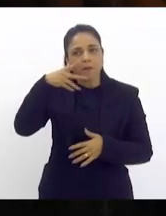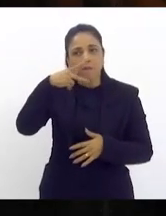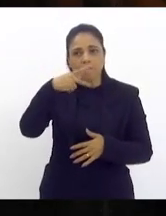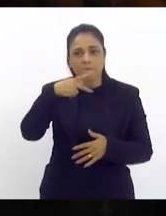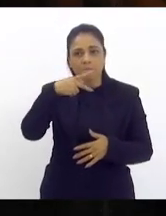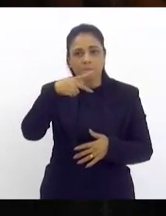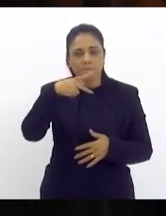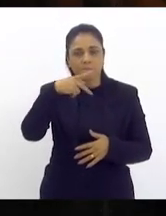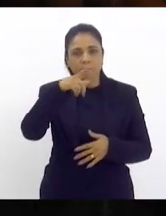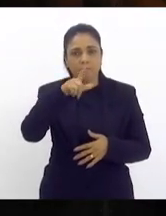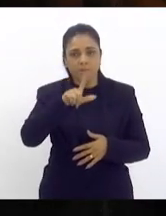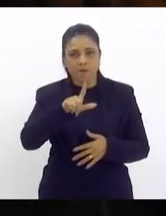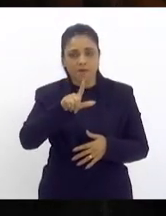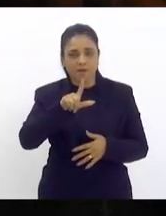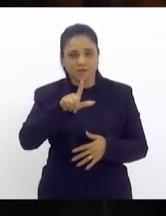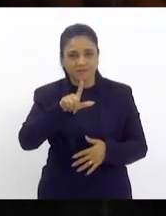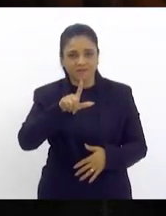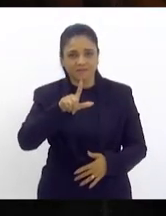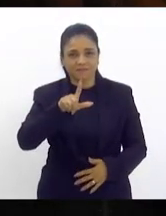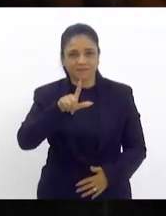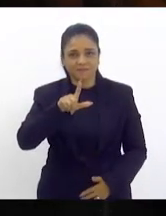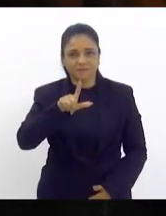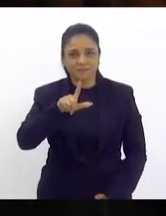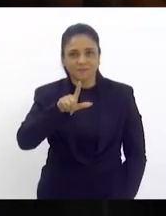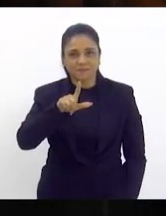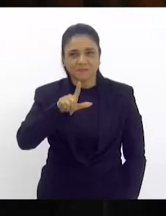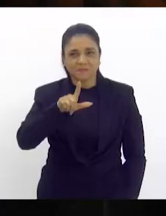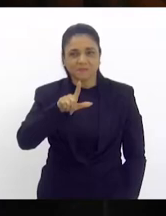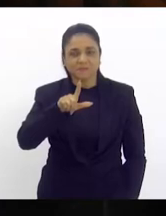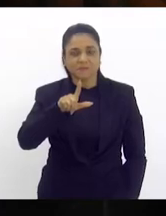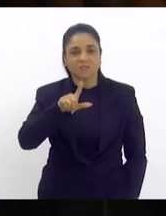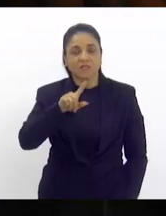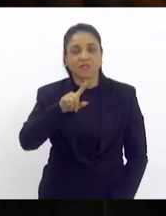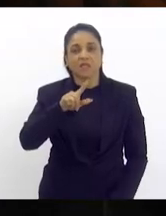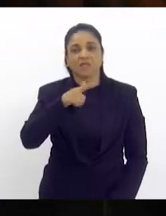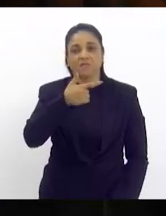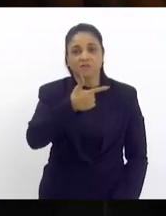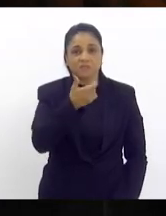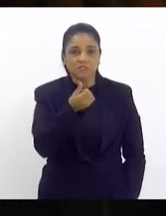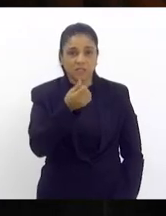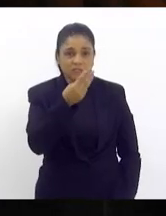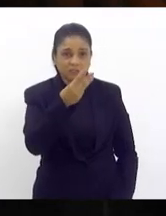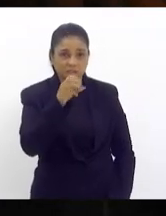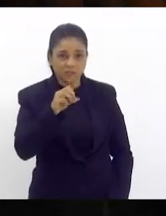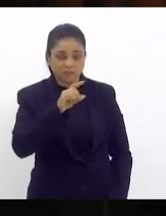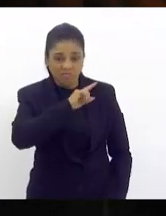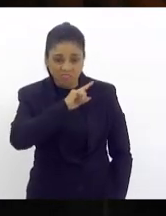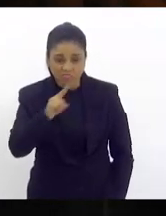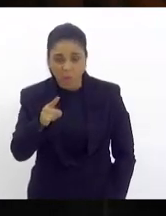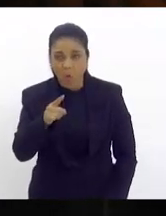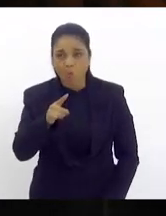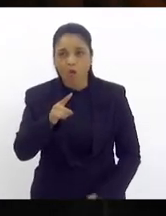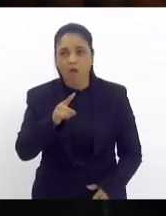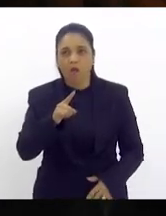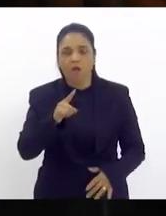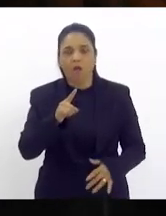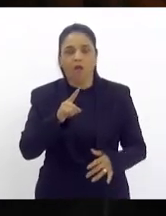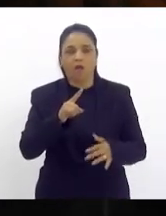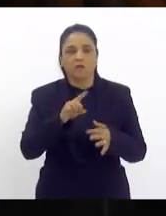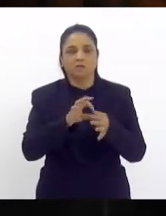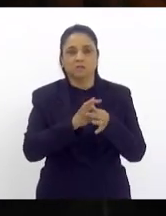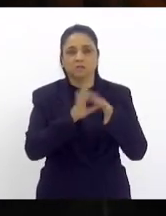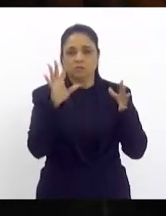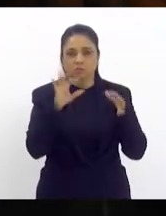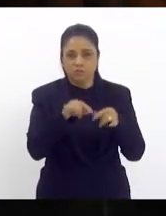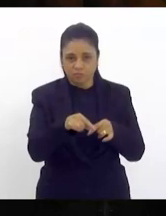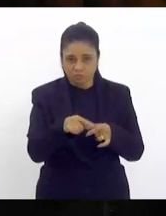não é pedir muito mas dizer não a censura eu acho que é o mínimo que a gente pode fazer a